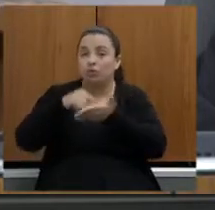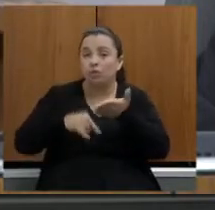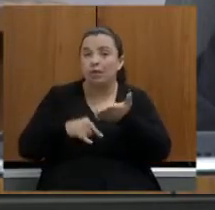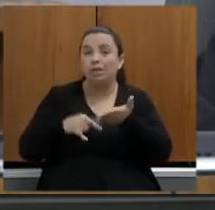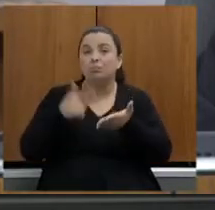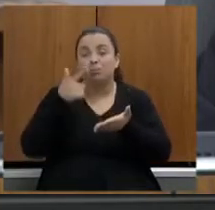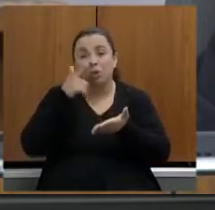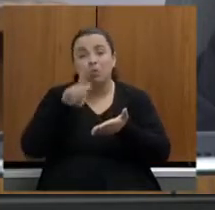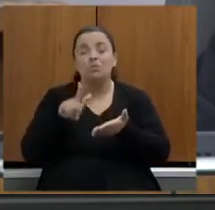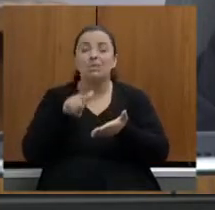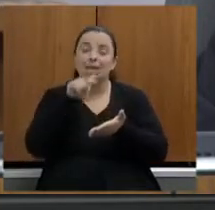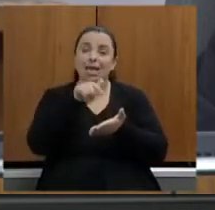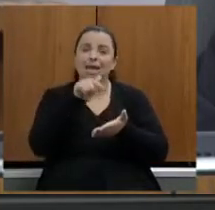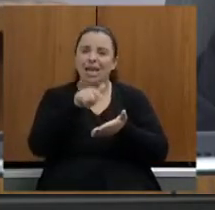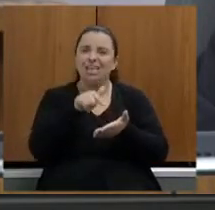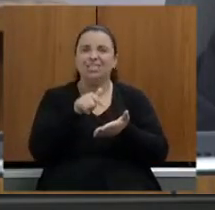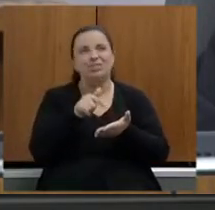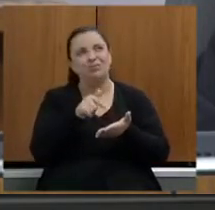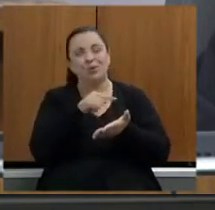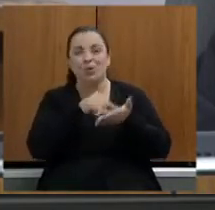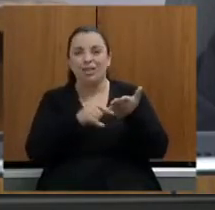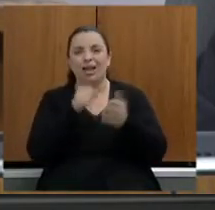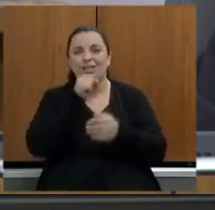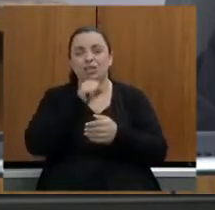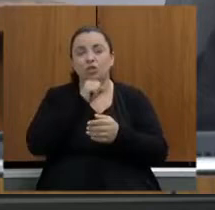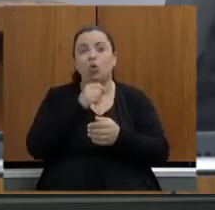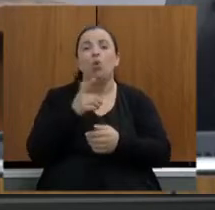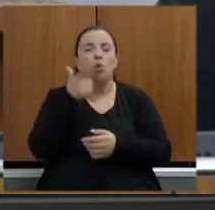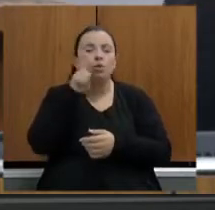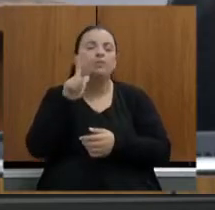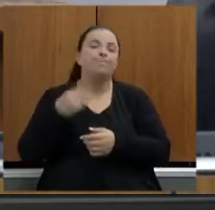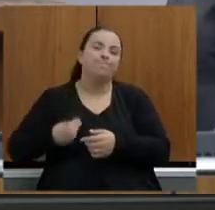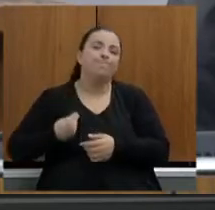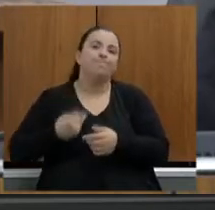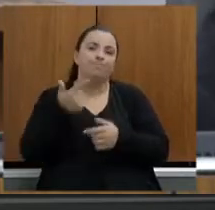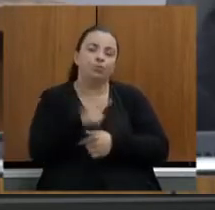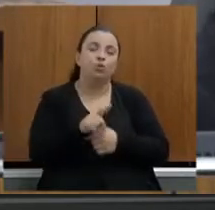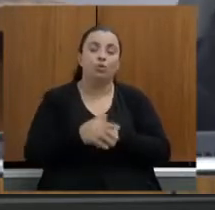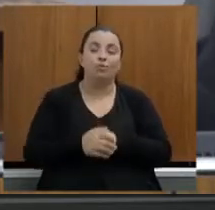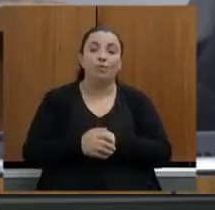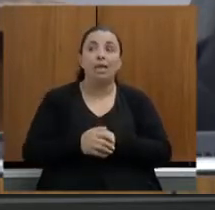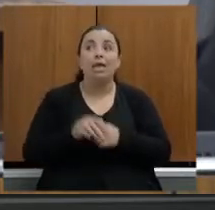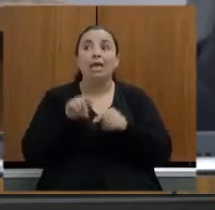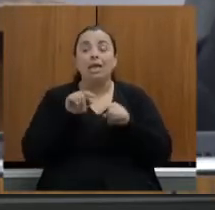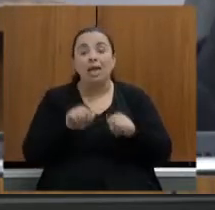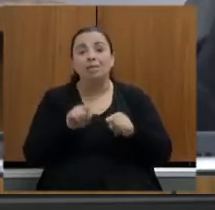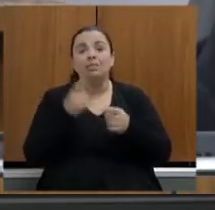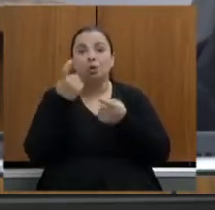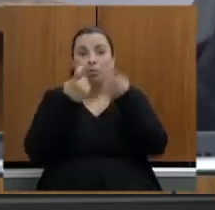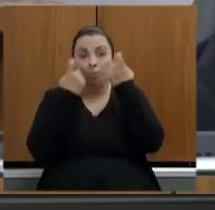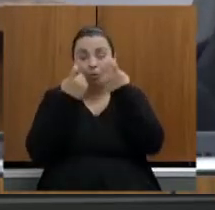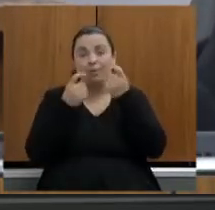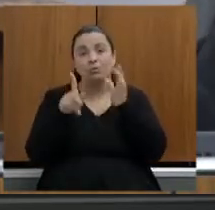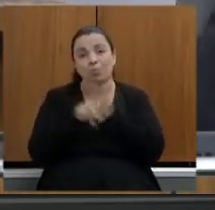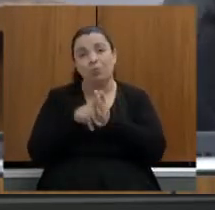esses eventos então essa é a preocupação que a gente tem porque justamente pode interromper então deputado